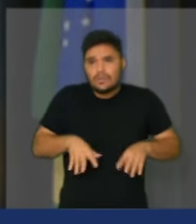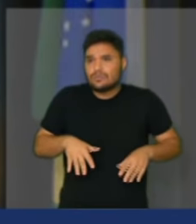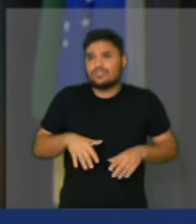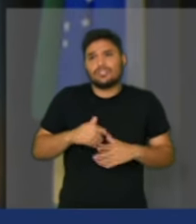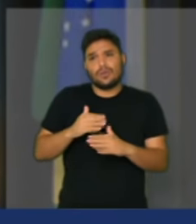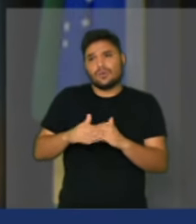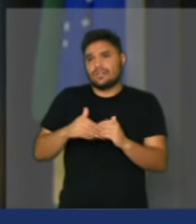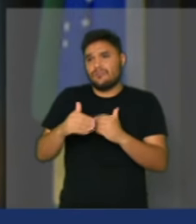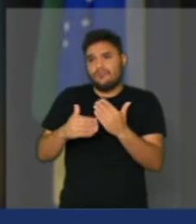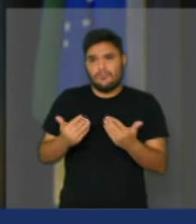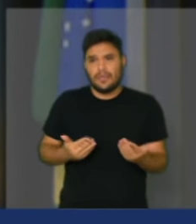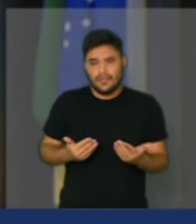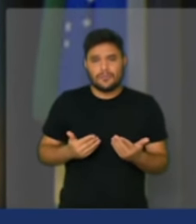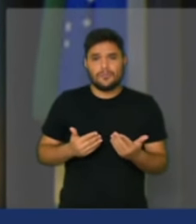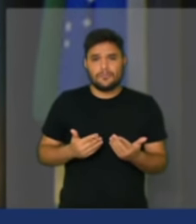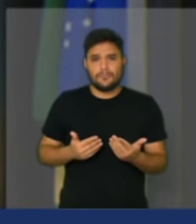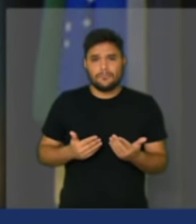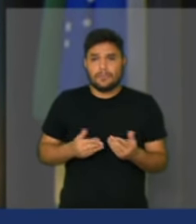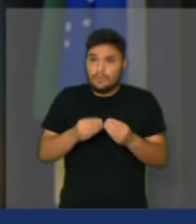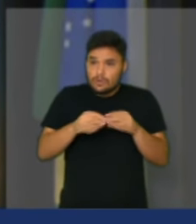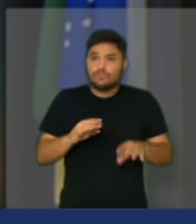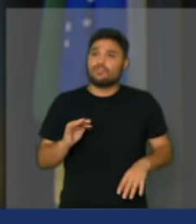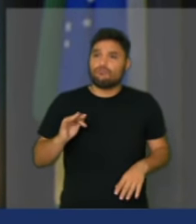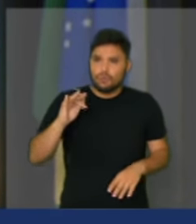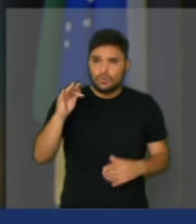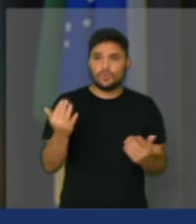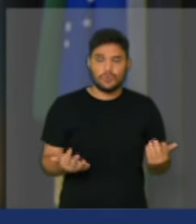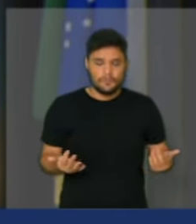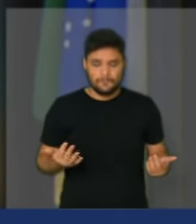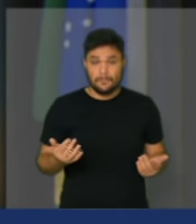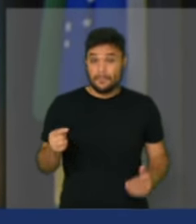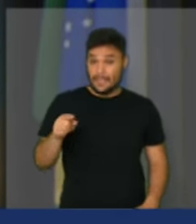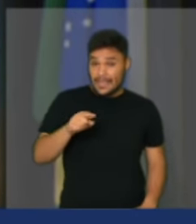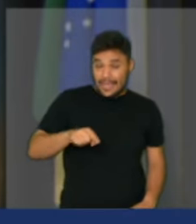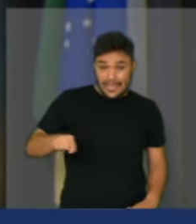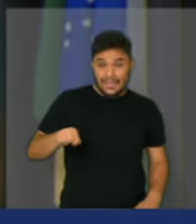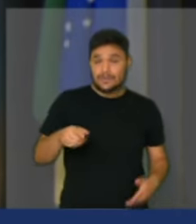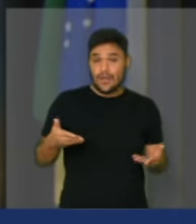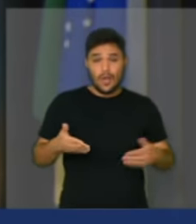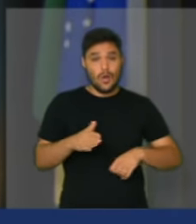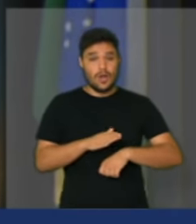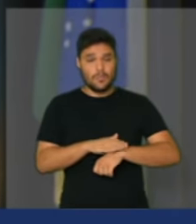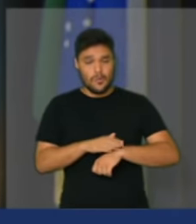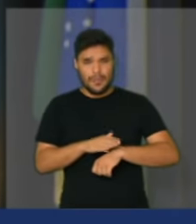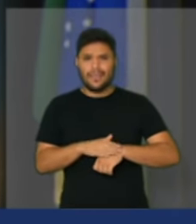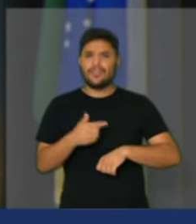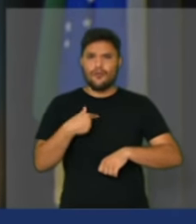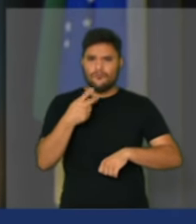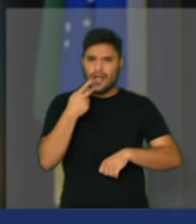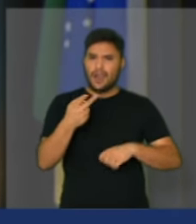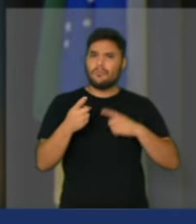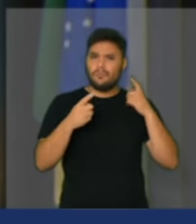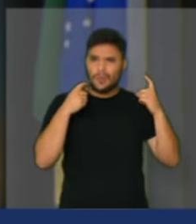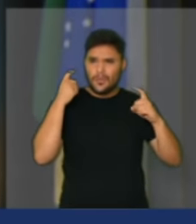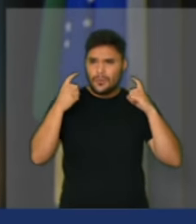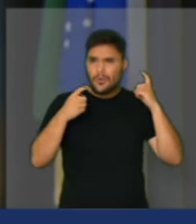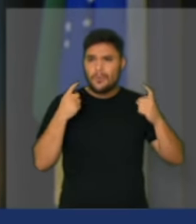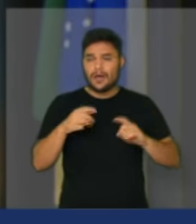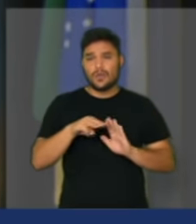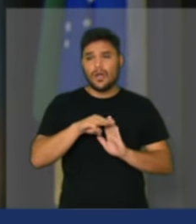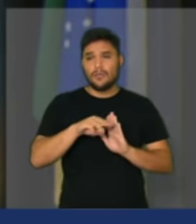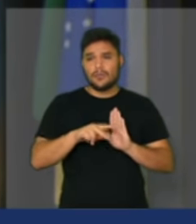o passado do que o futuro. E falo disso nesse momento muito preocupado com essa medida